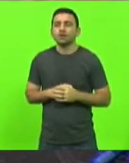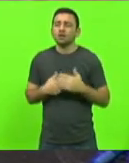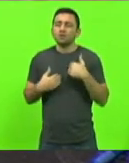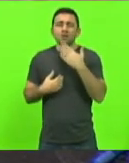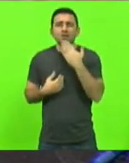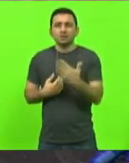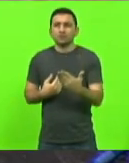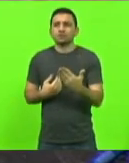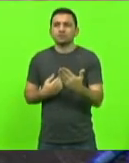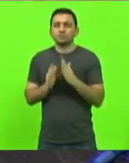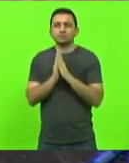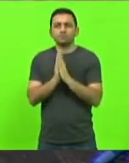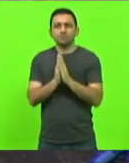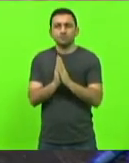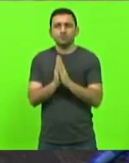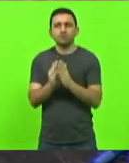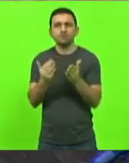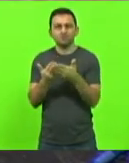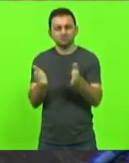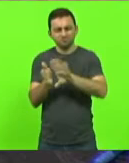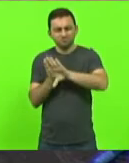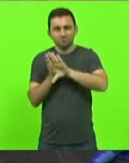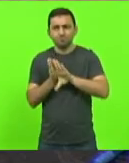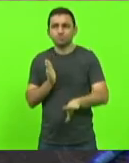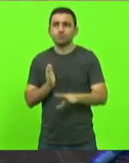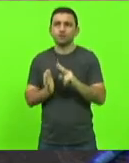por gentileza, que a gente derruba esse veto